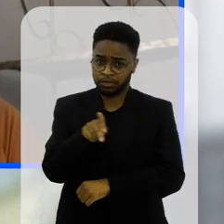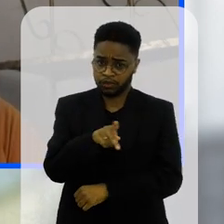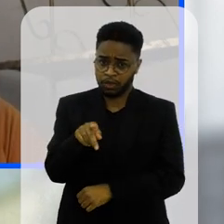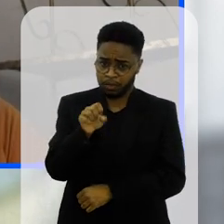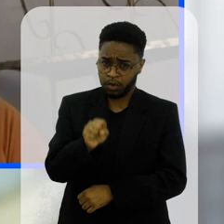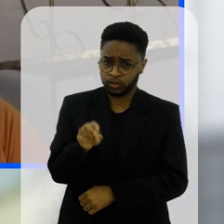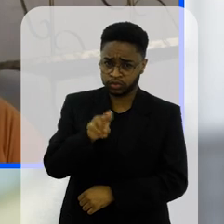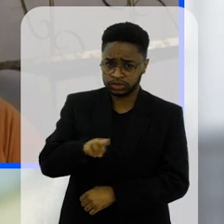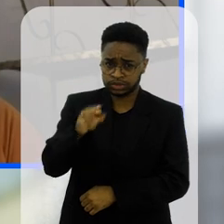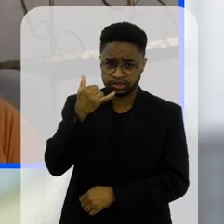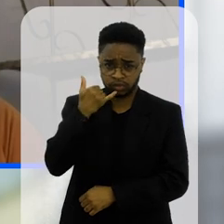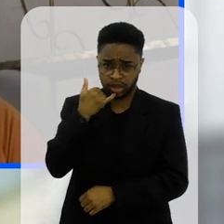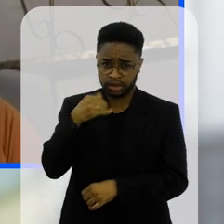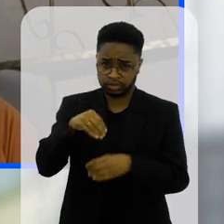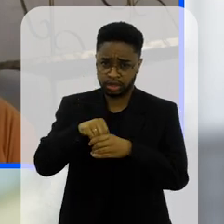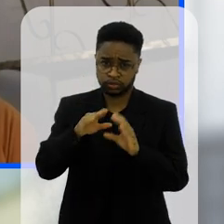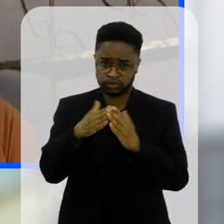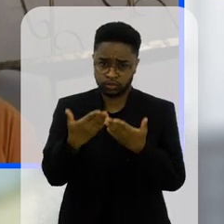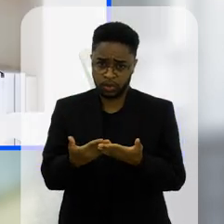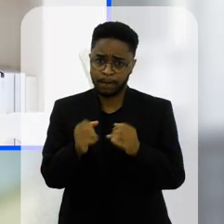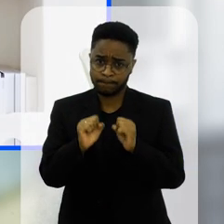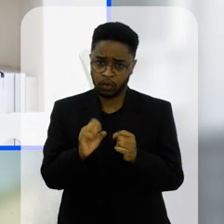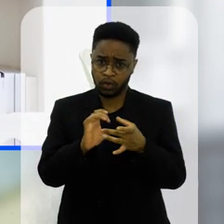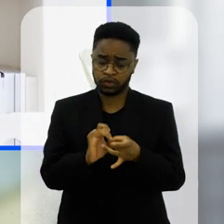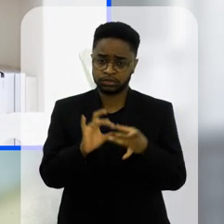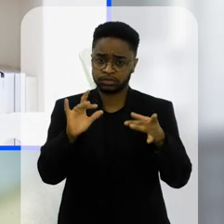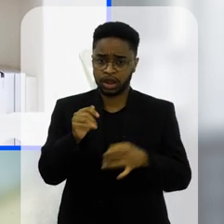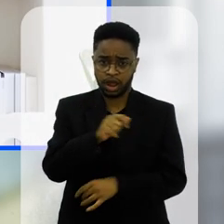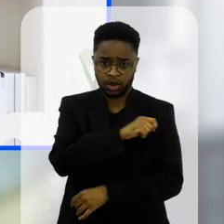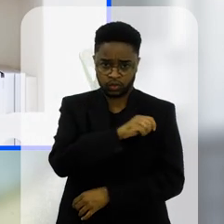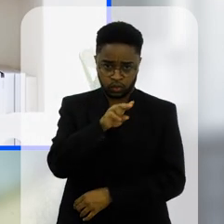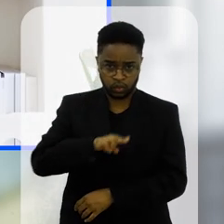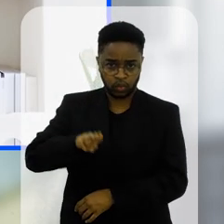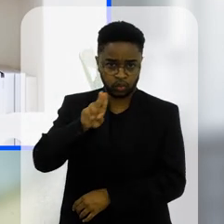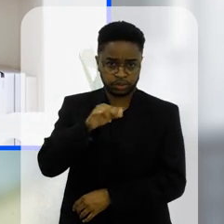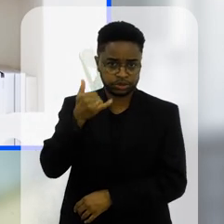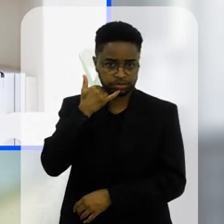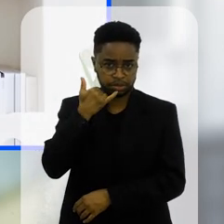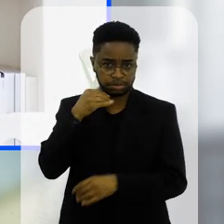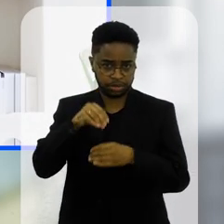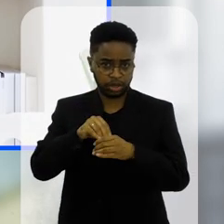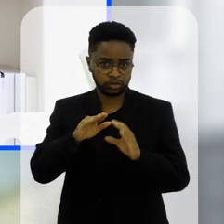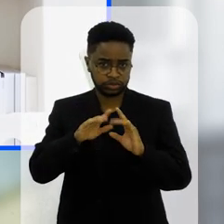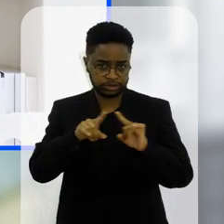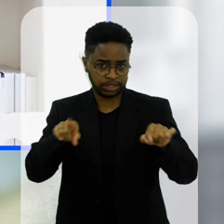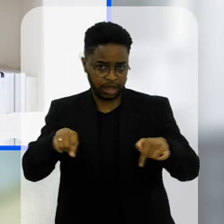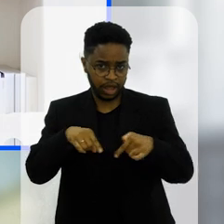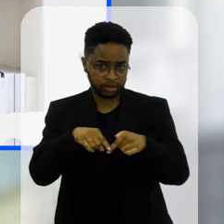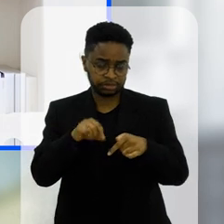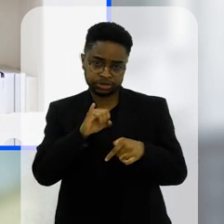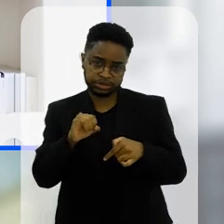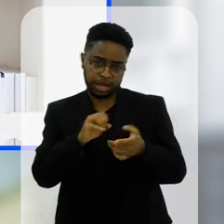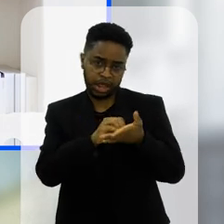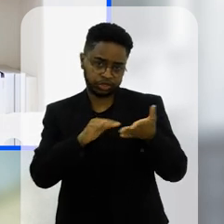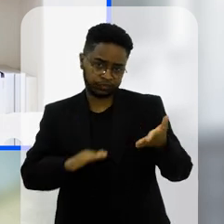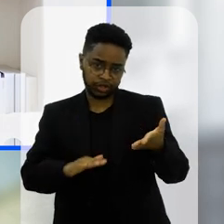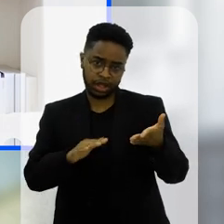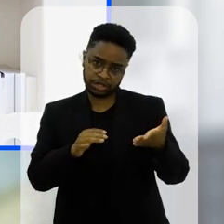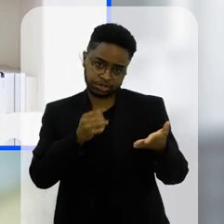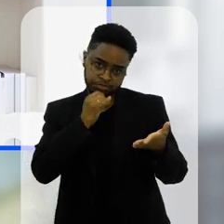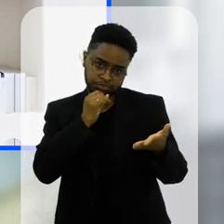podem utilizar os celulares em sala de aula podem permitir que os alunos utilizem o celular em sala de aula pra uma atividade